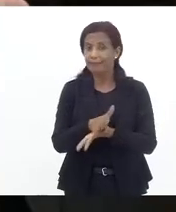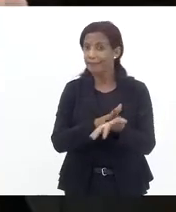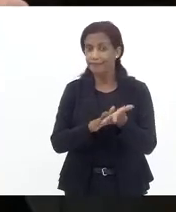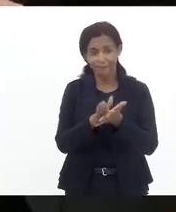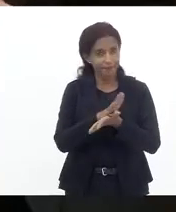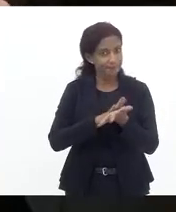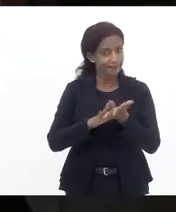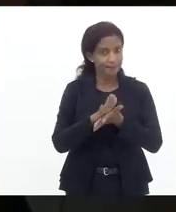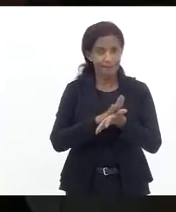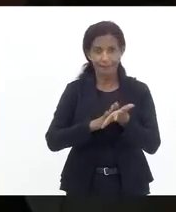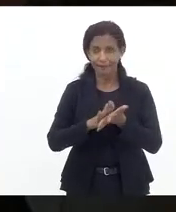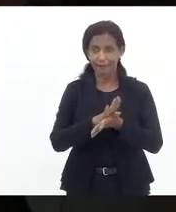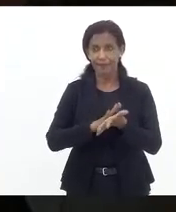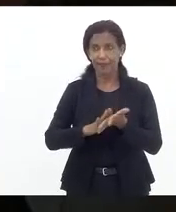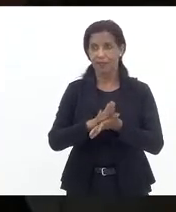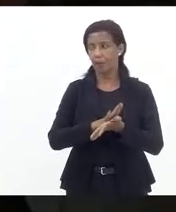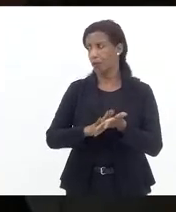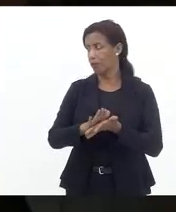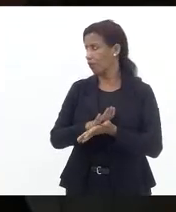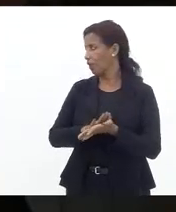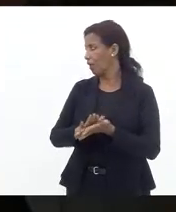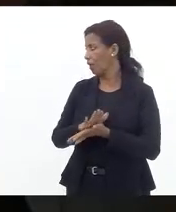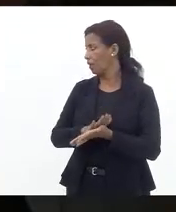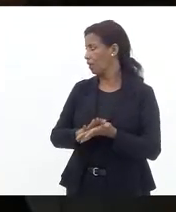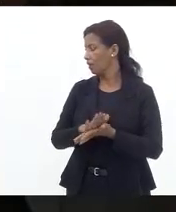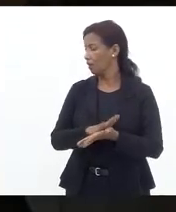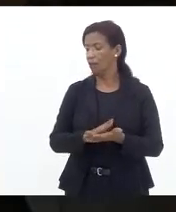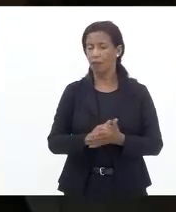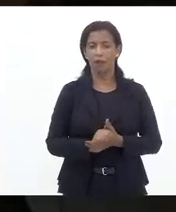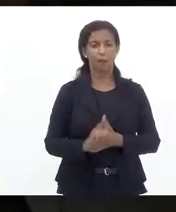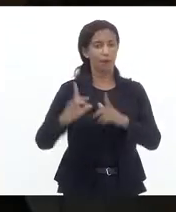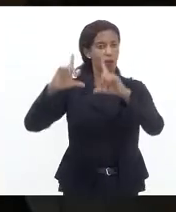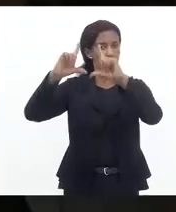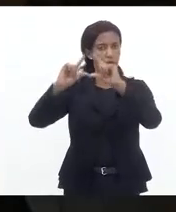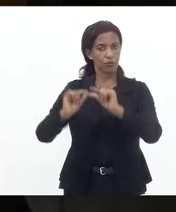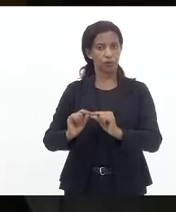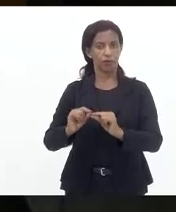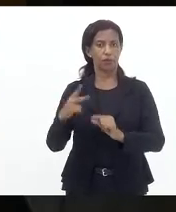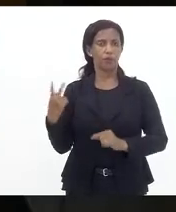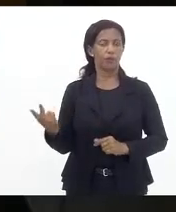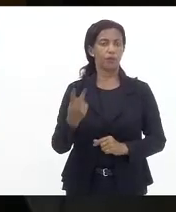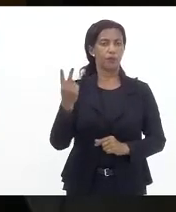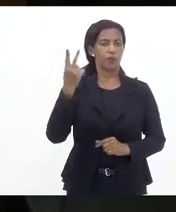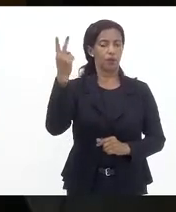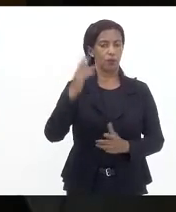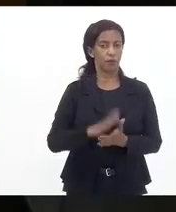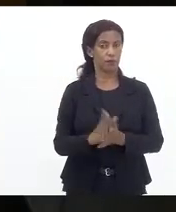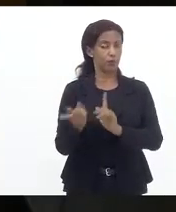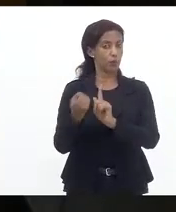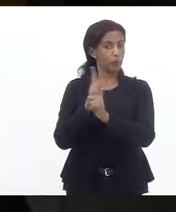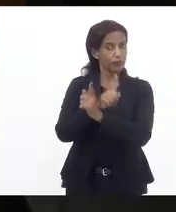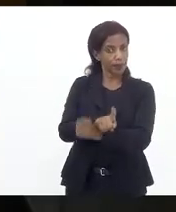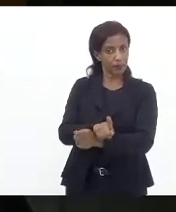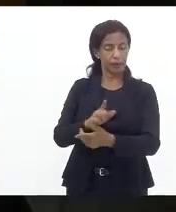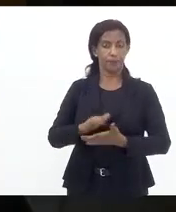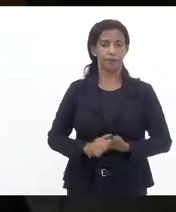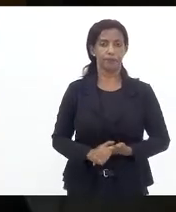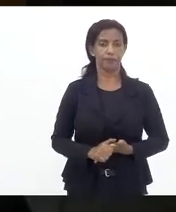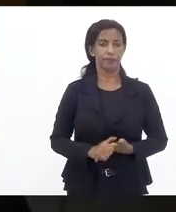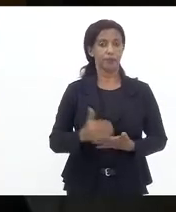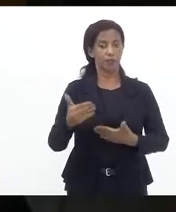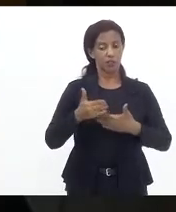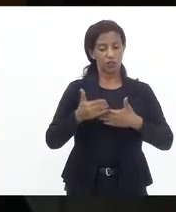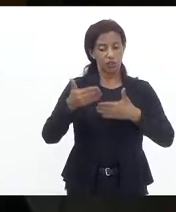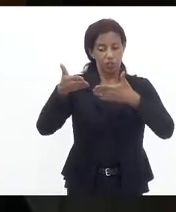Bolsonaro não fez nada para baixar o preço dos alimentos pelo contrário desde que